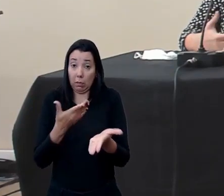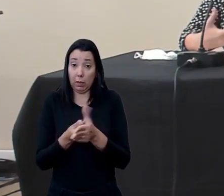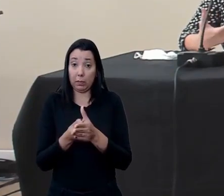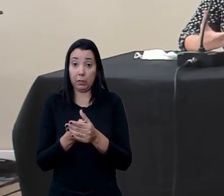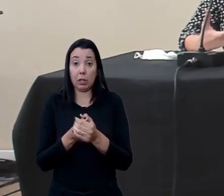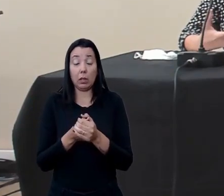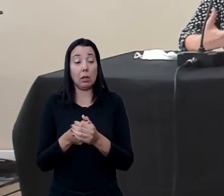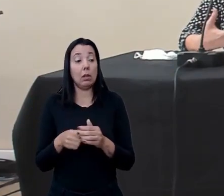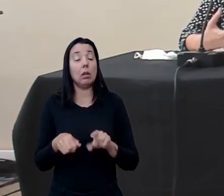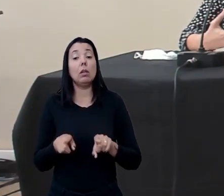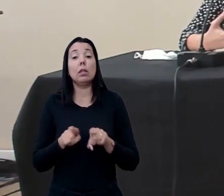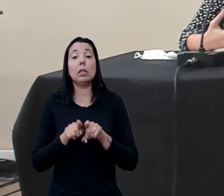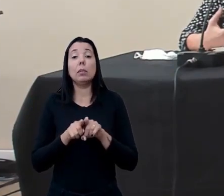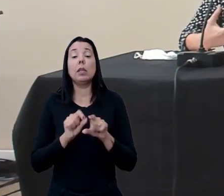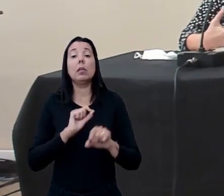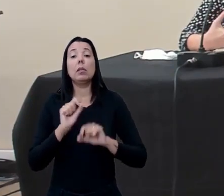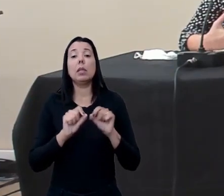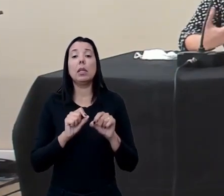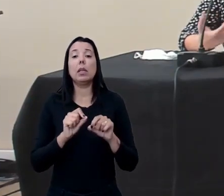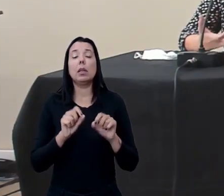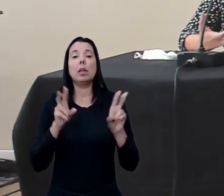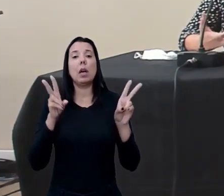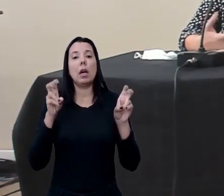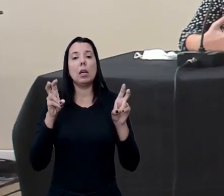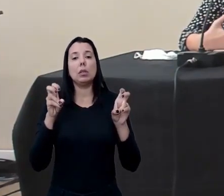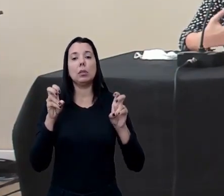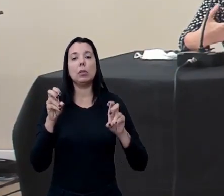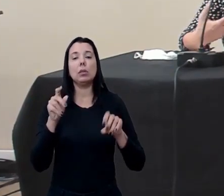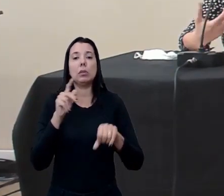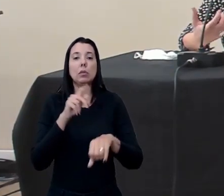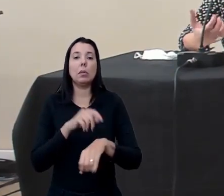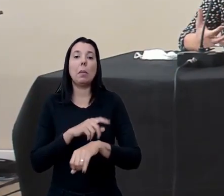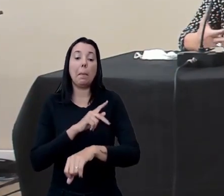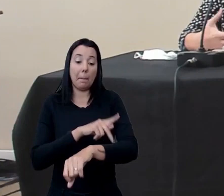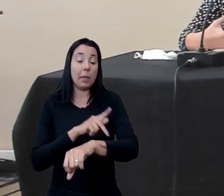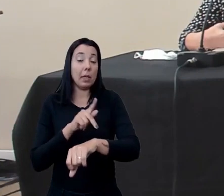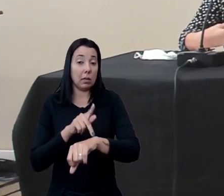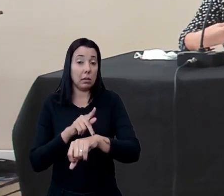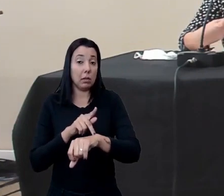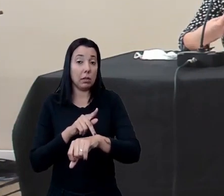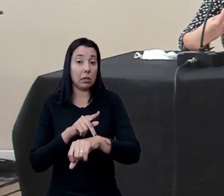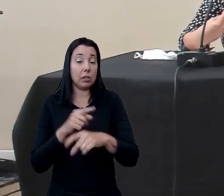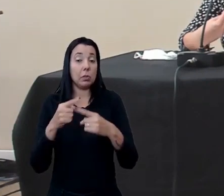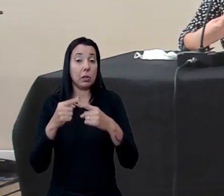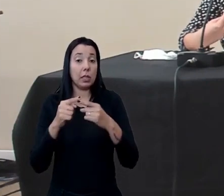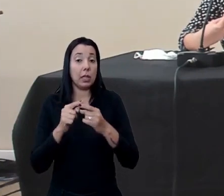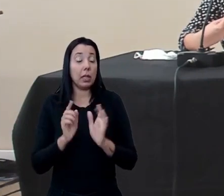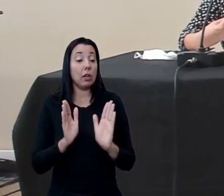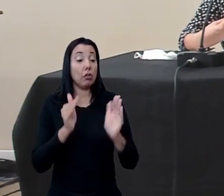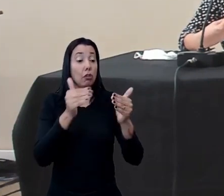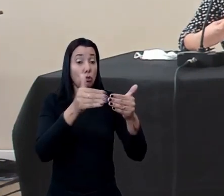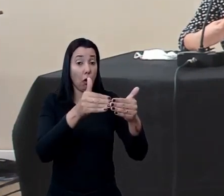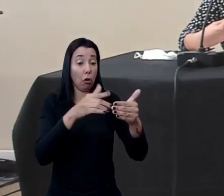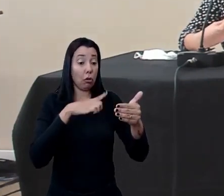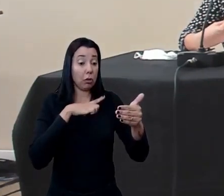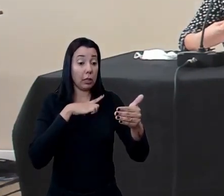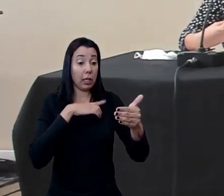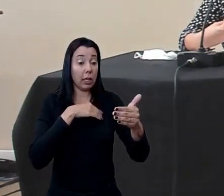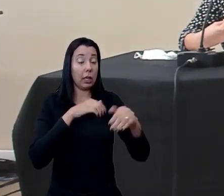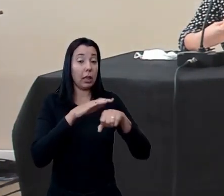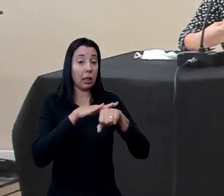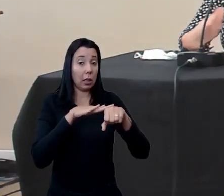servir também a uma abordagem pedagógica que é uma abordagem focada no